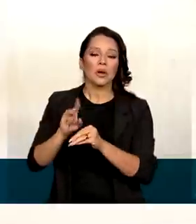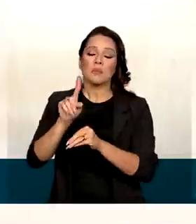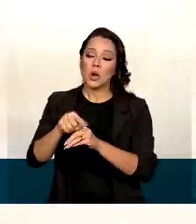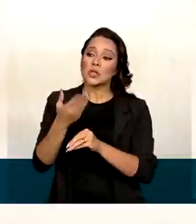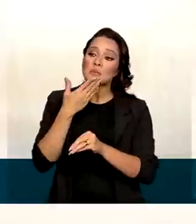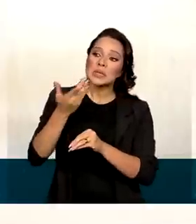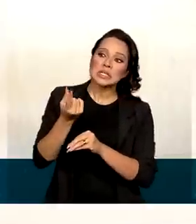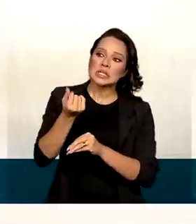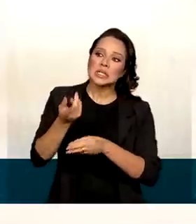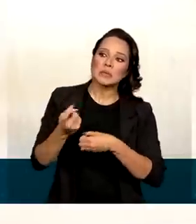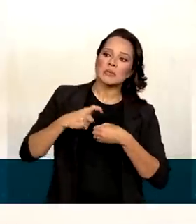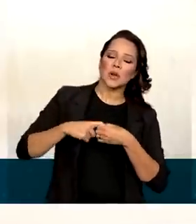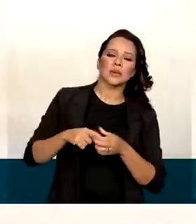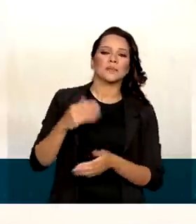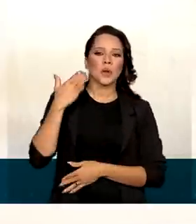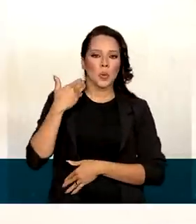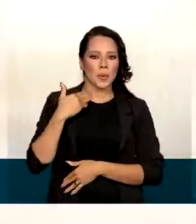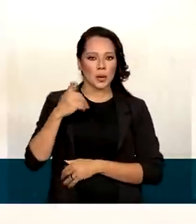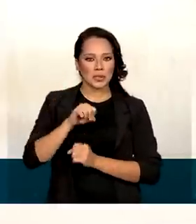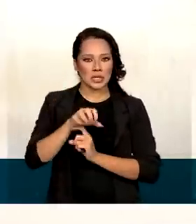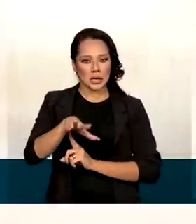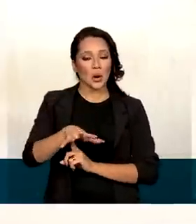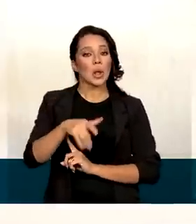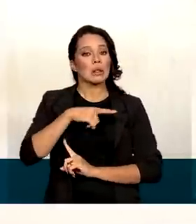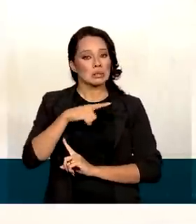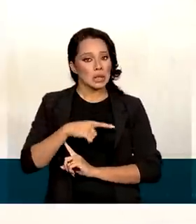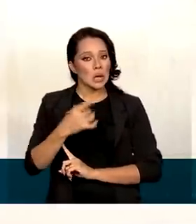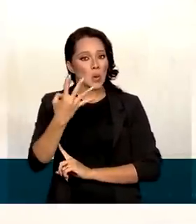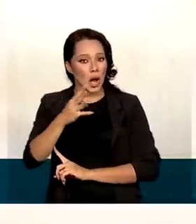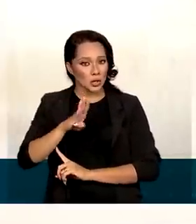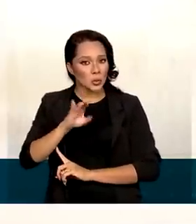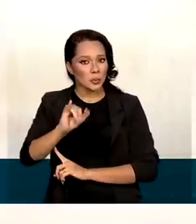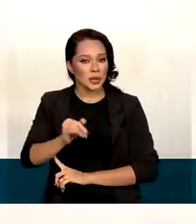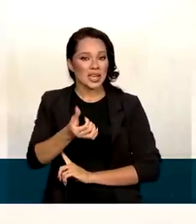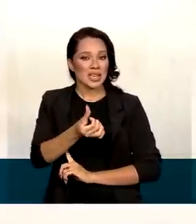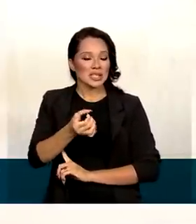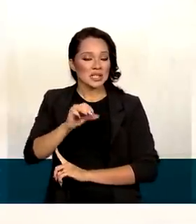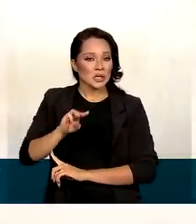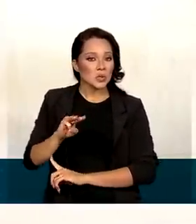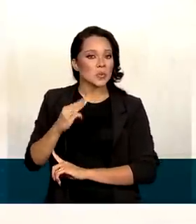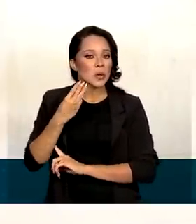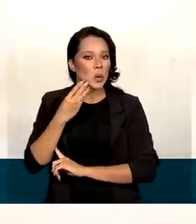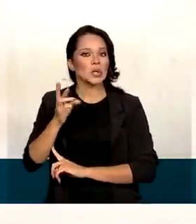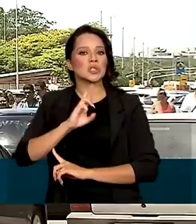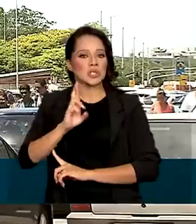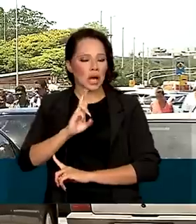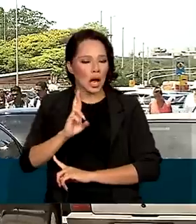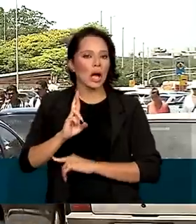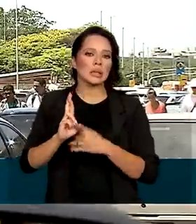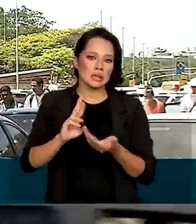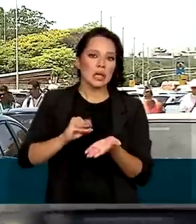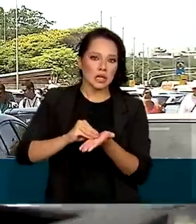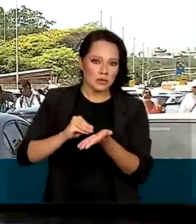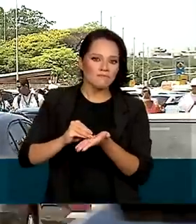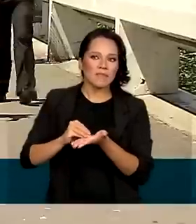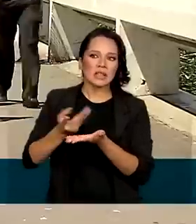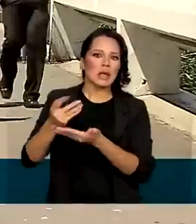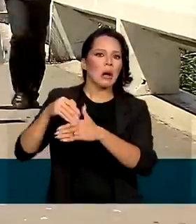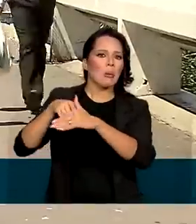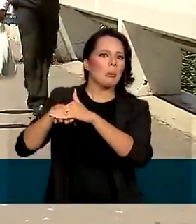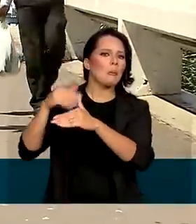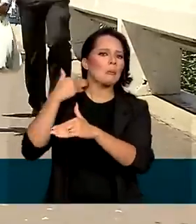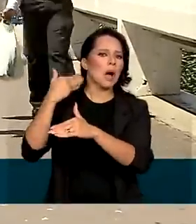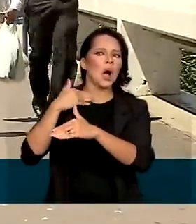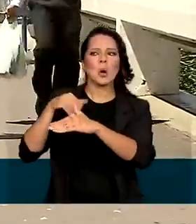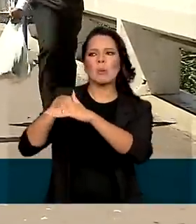repasse. Atualmente, segundo o Banco Central, ainda existem 4 bilhões e 600 milhões de reais ainda esquecidos em